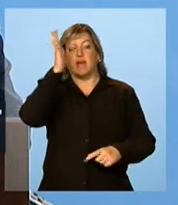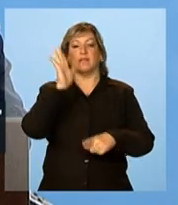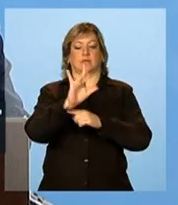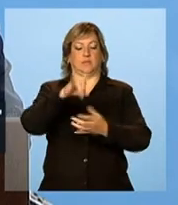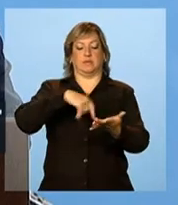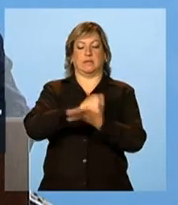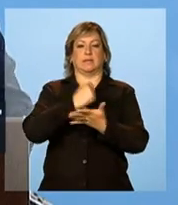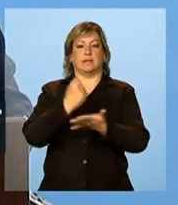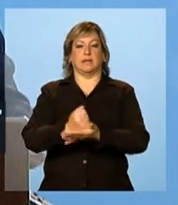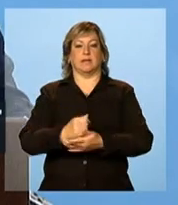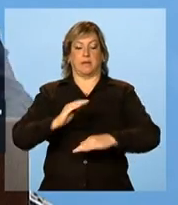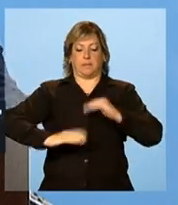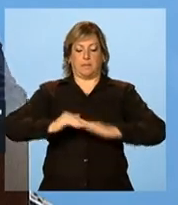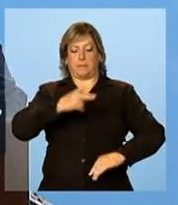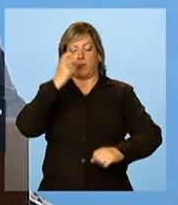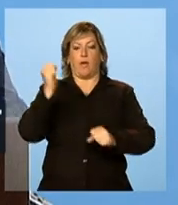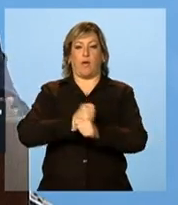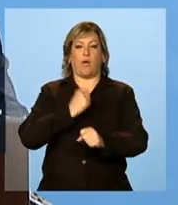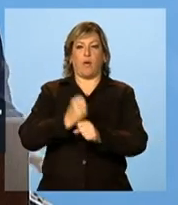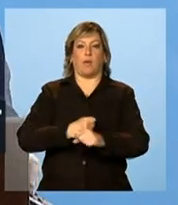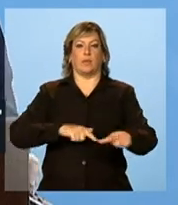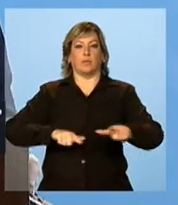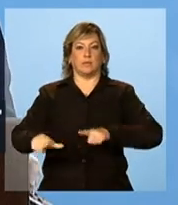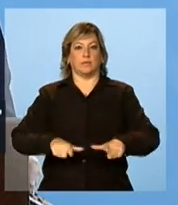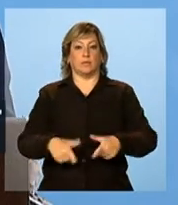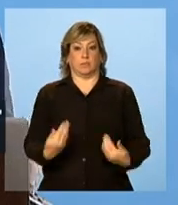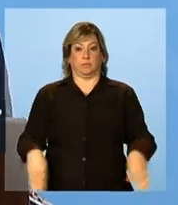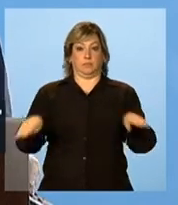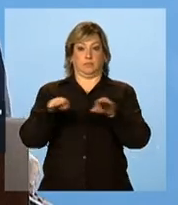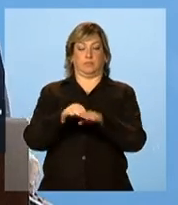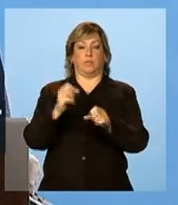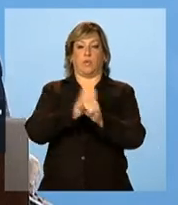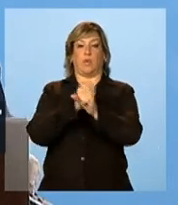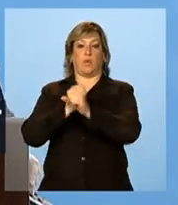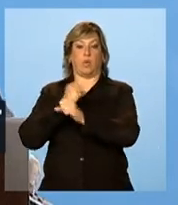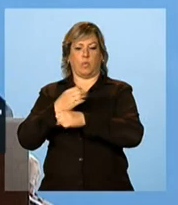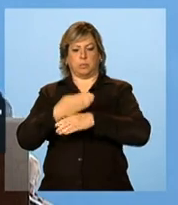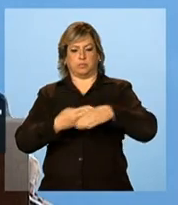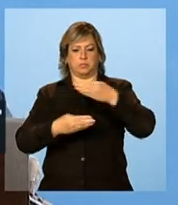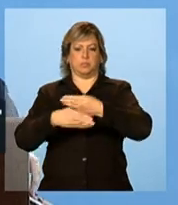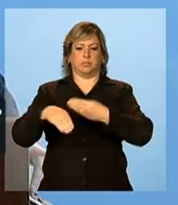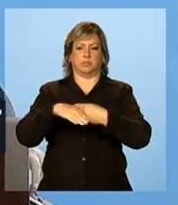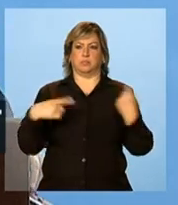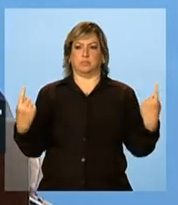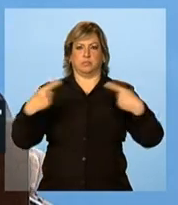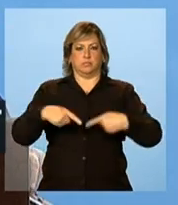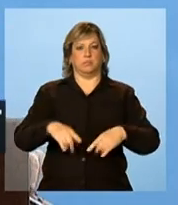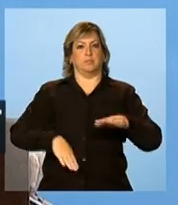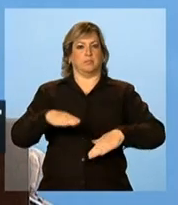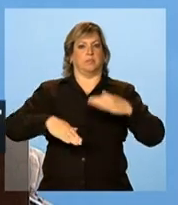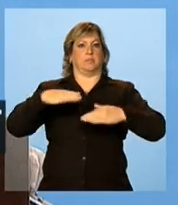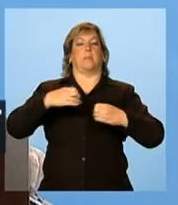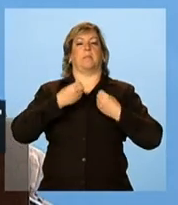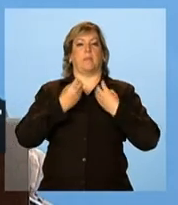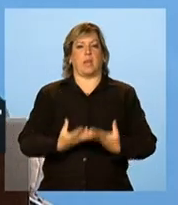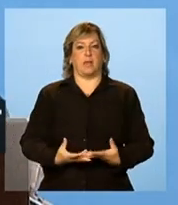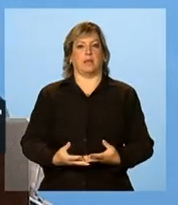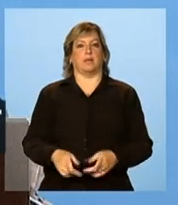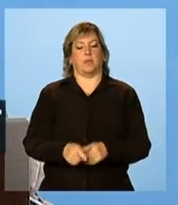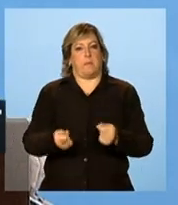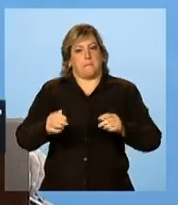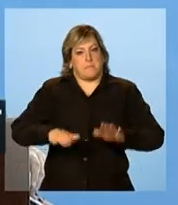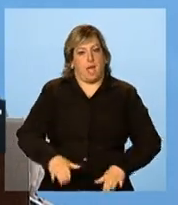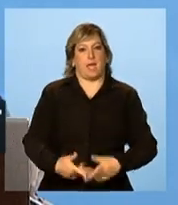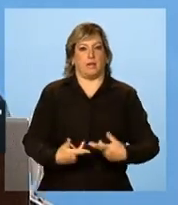contratação de mão de obra, torna mais competitiva a indústria da construção civil. Reduzir a alíquota do regime especial